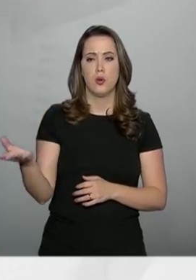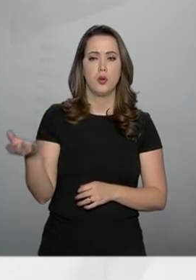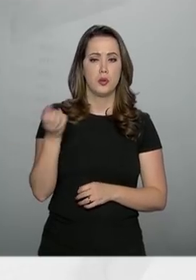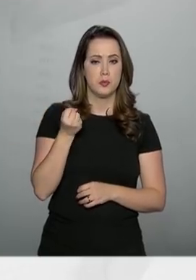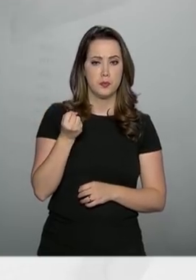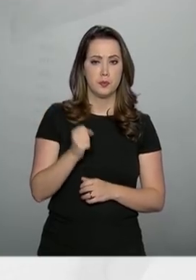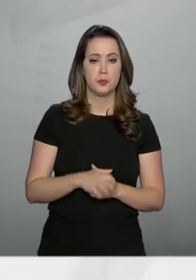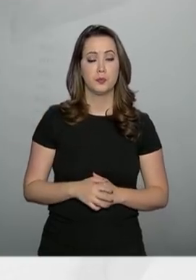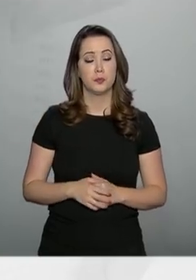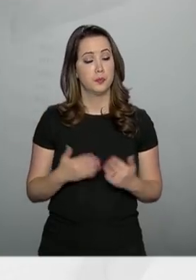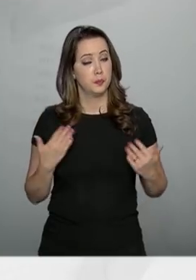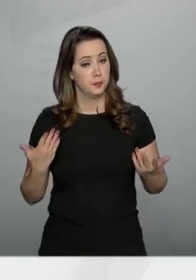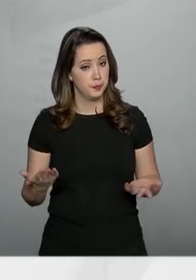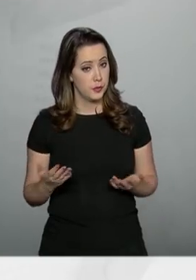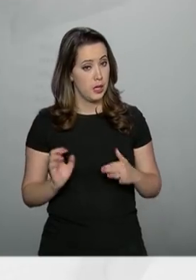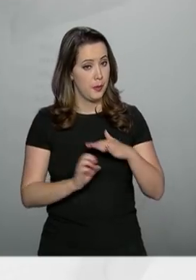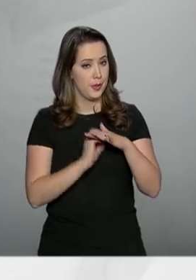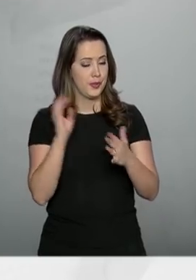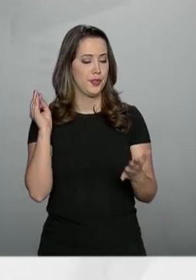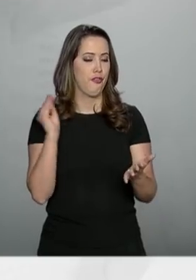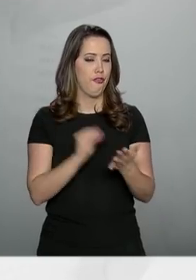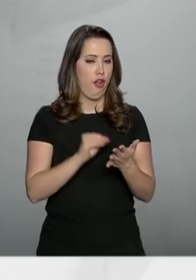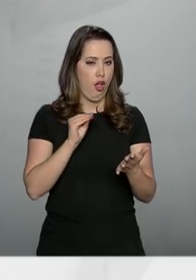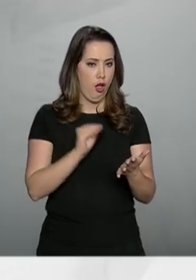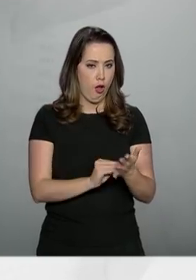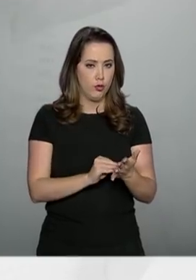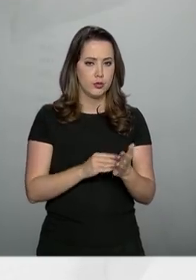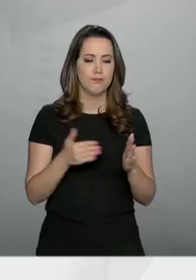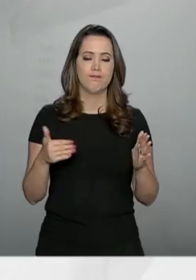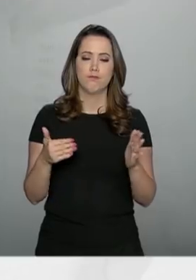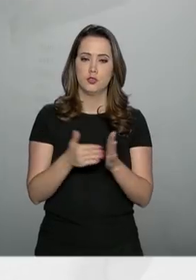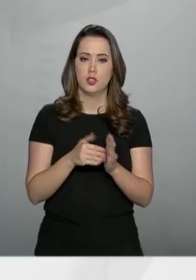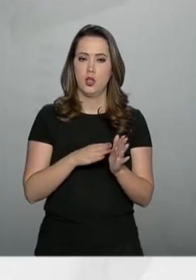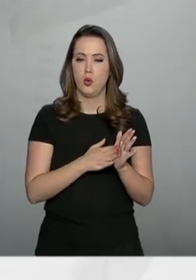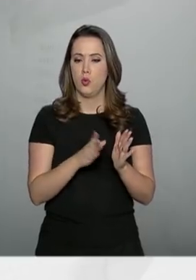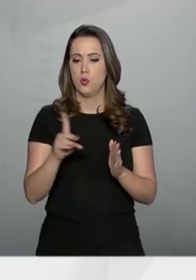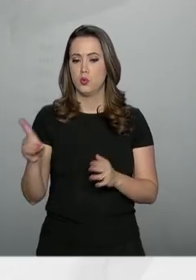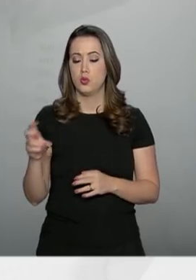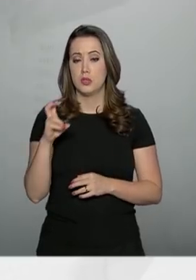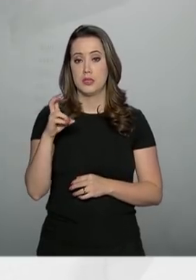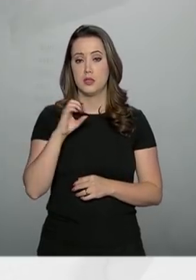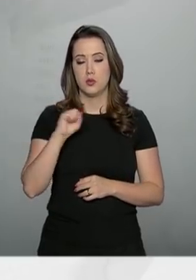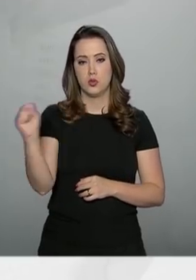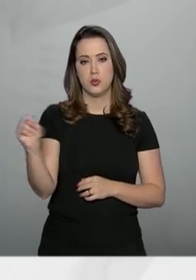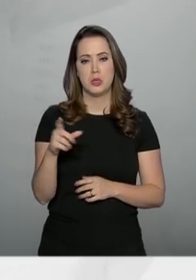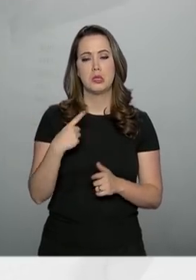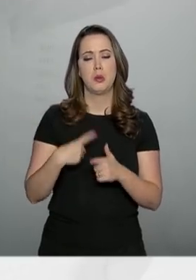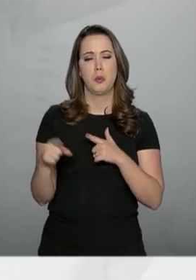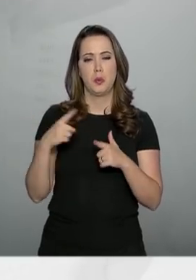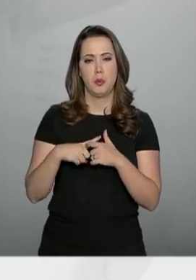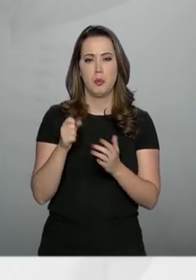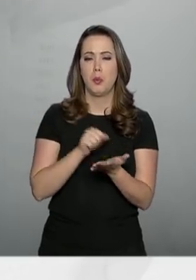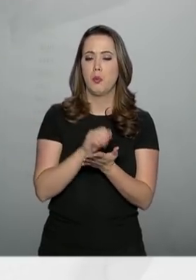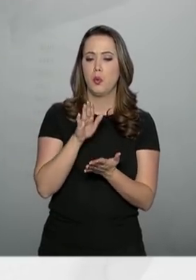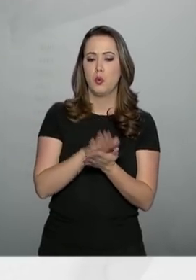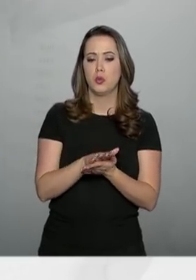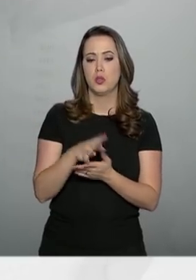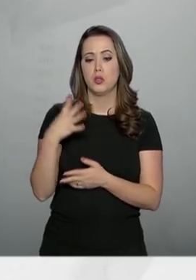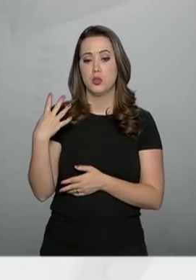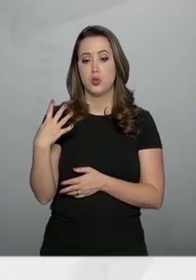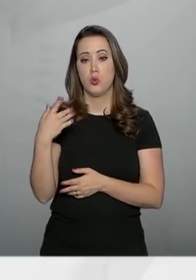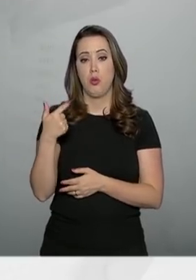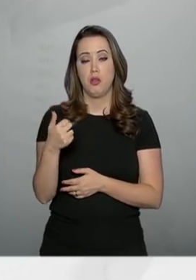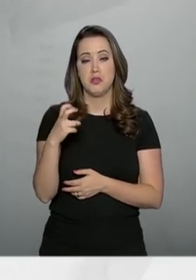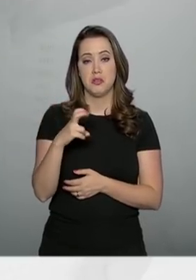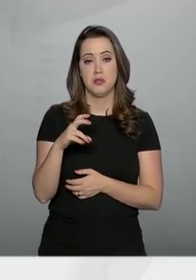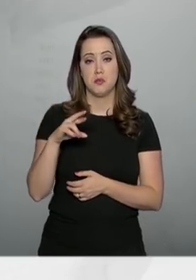enviadas. A empresa que não entregar até o prazo, dia 5 de abril, está sujeita à multa que vai de R$